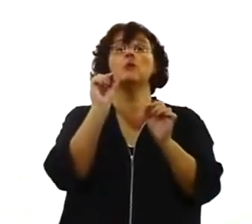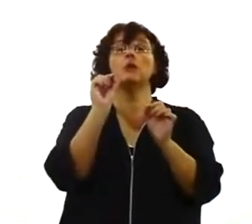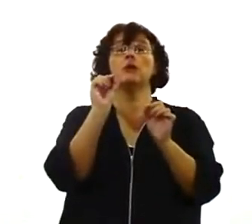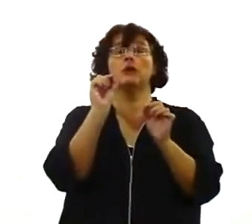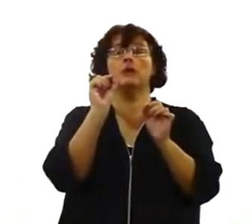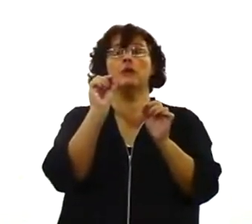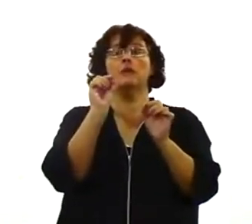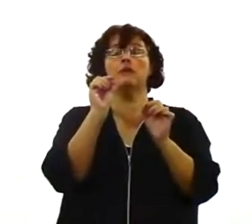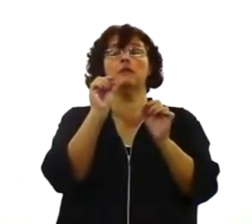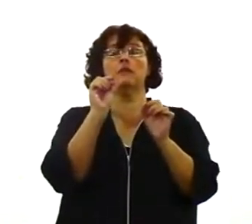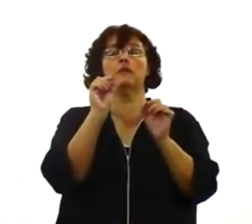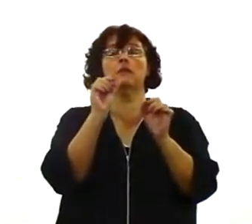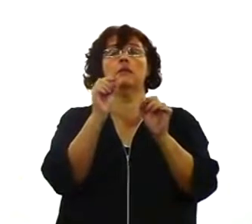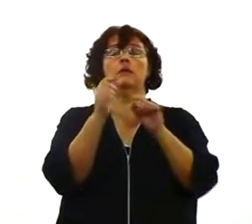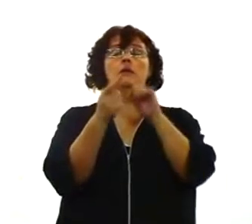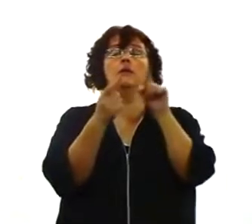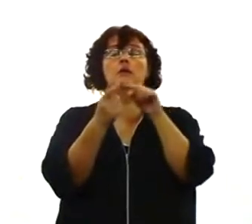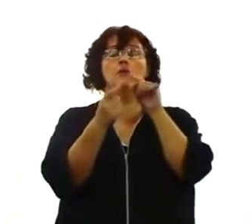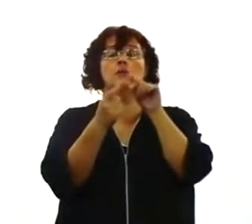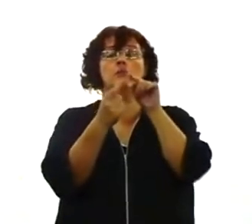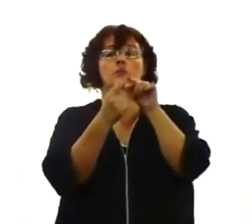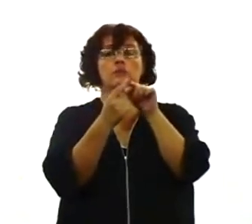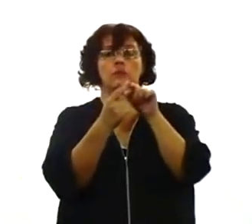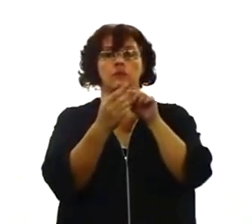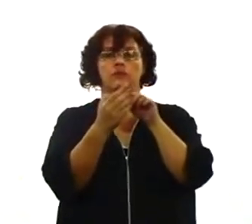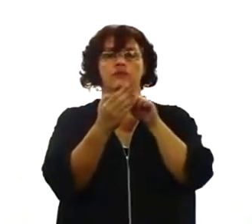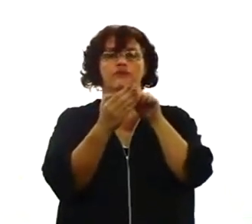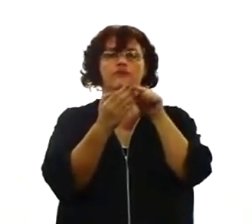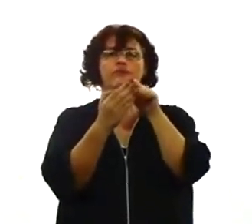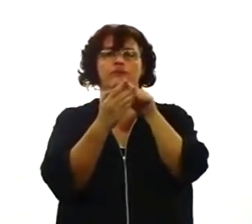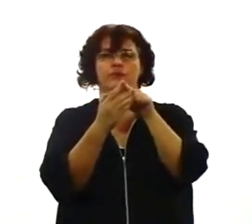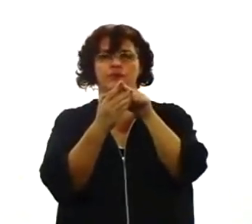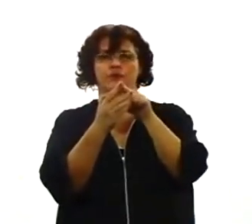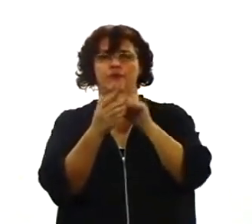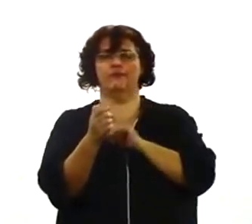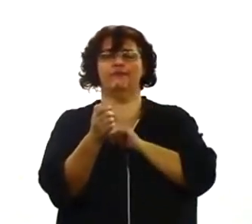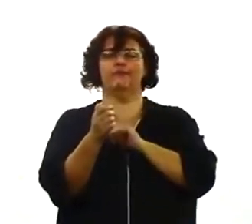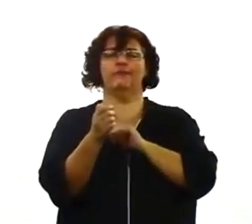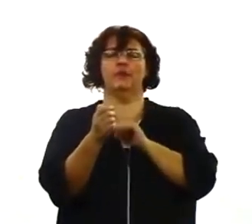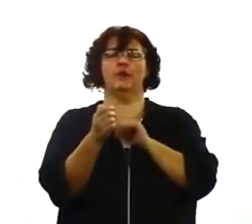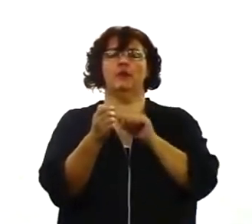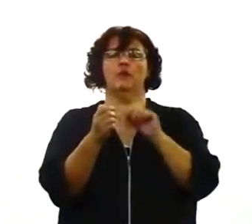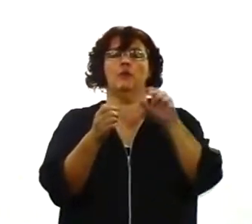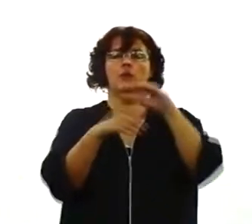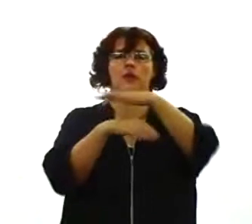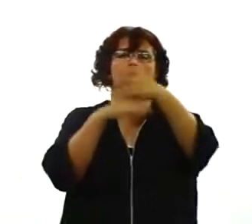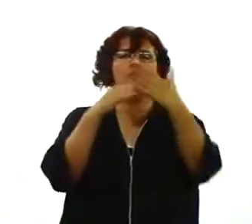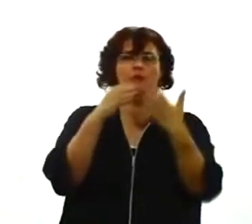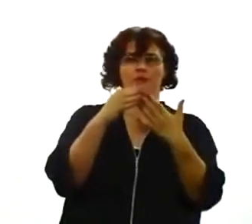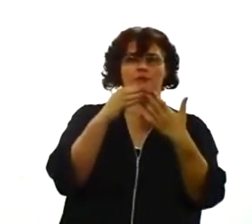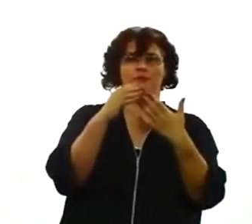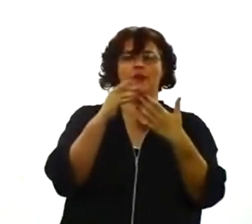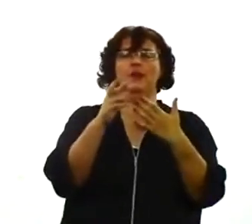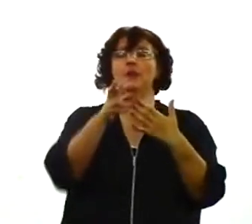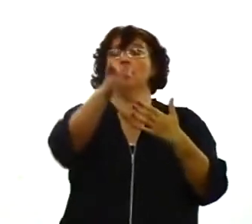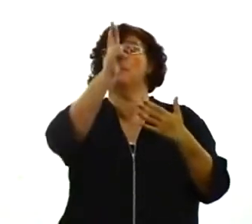o que é uma consequência e o que é uma certeza. O que é um sinal, o que é uma consequência e o que